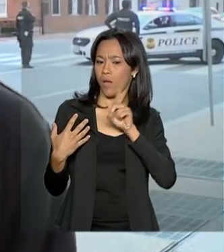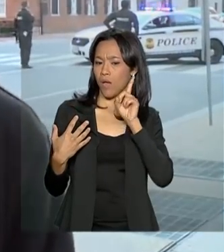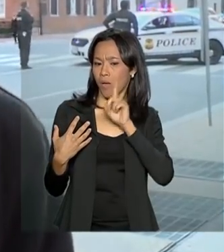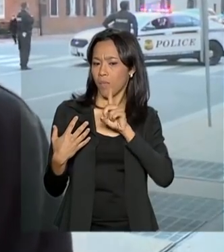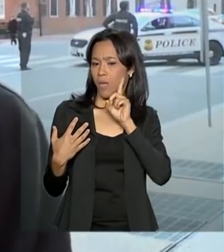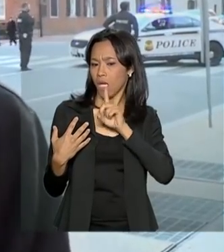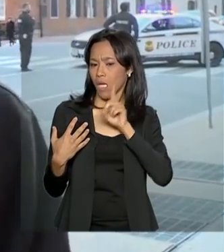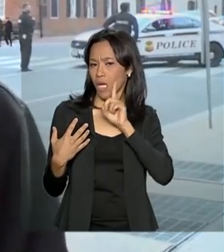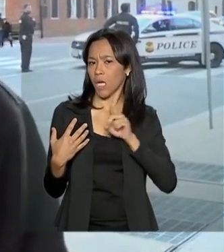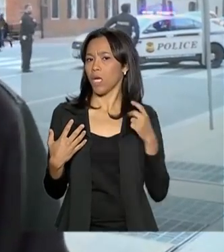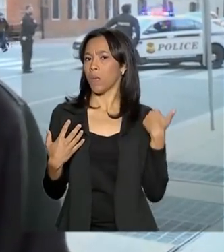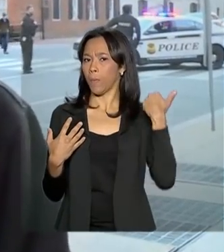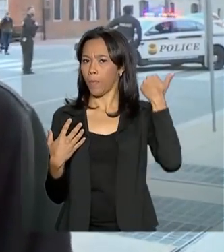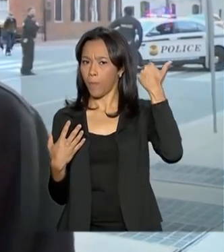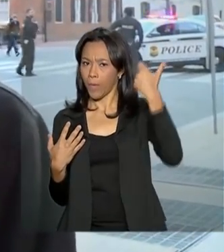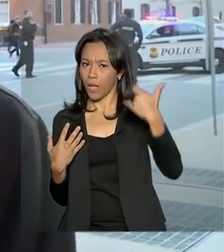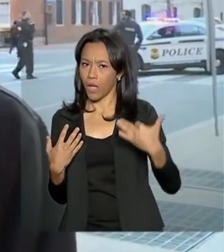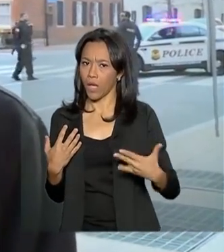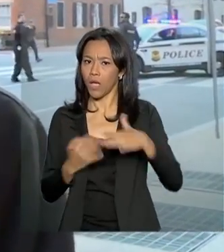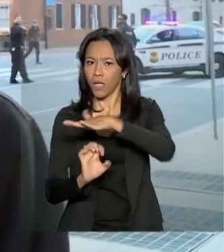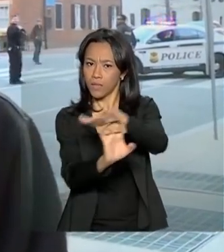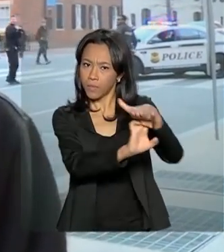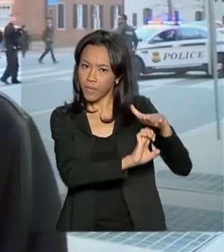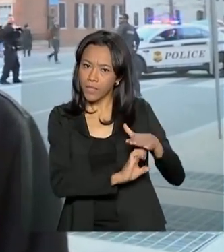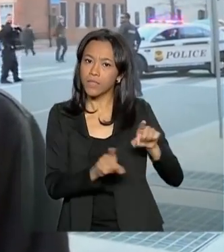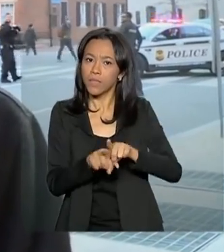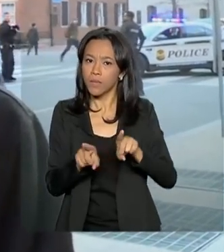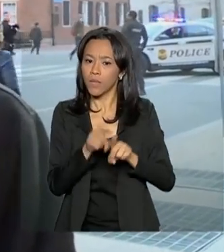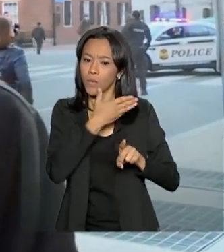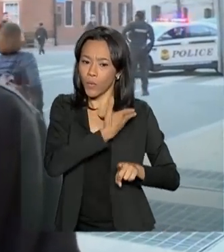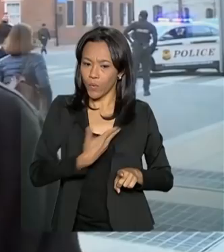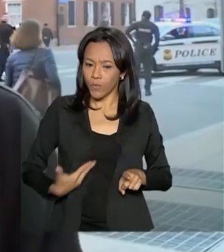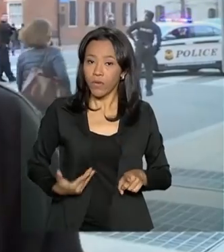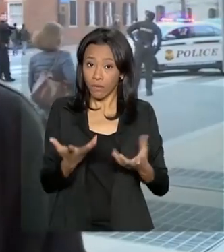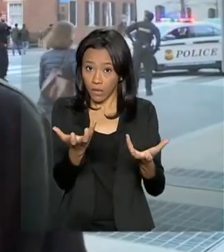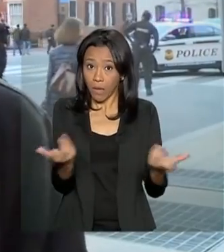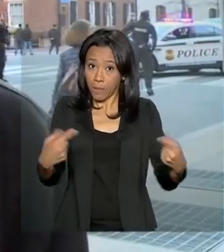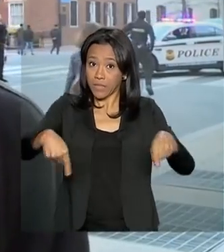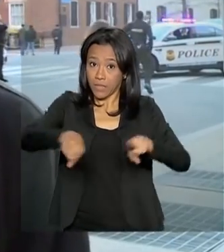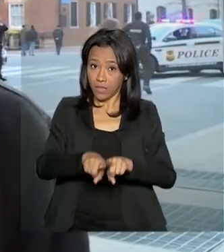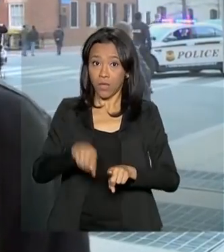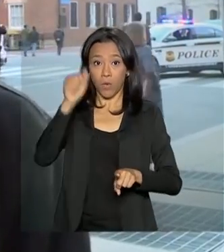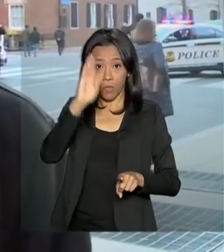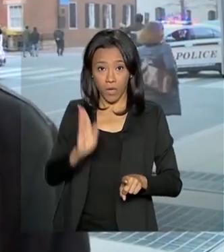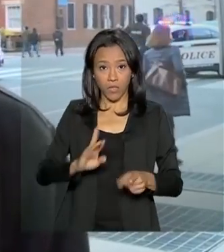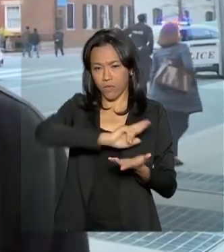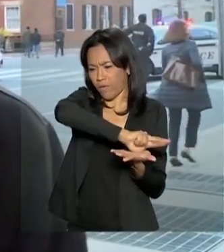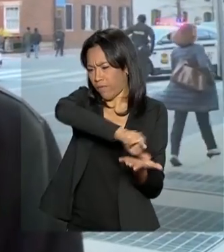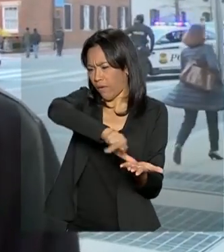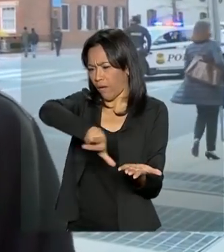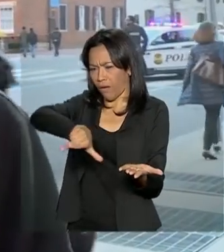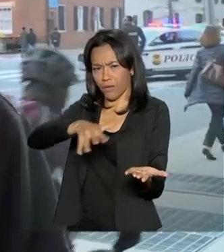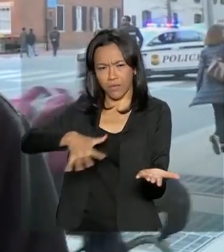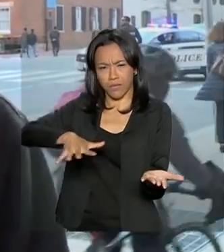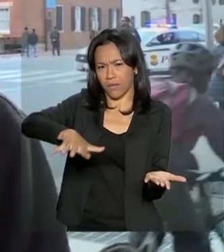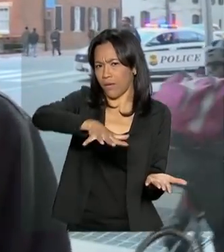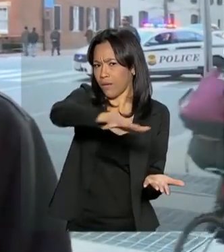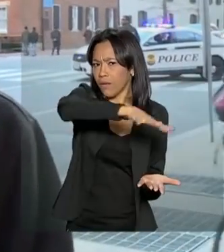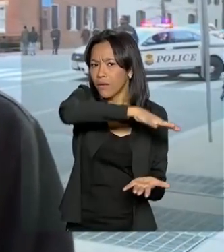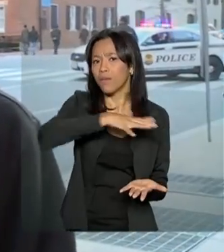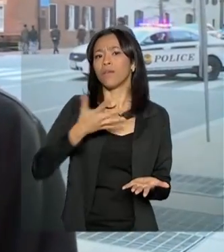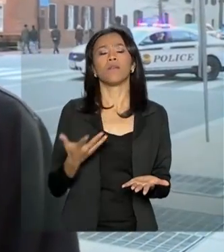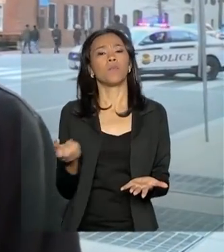tanto do setor privado, mas muito especificamente do governo americano, em aumentar nossa parceria em todas as áreas, em expressar uma nova visão de uma